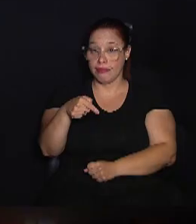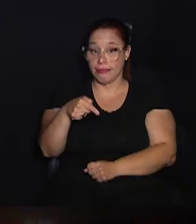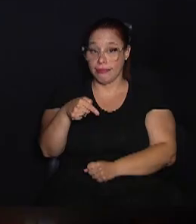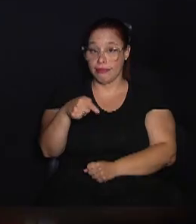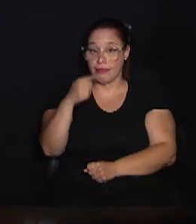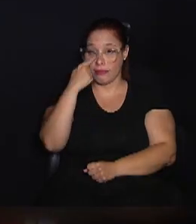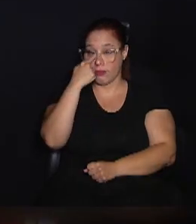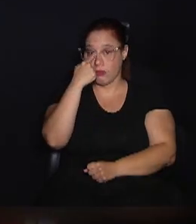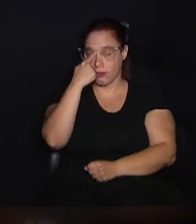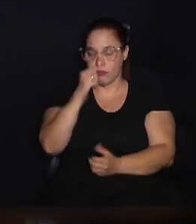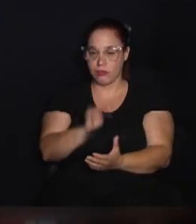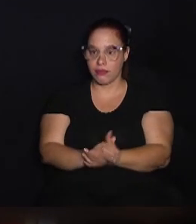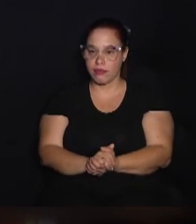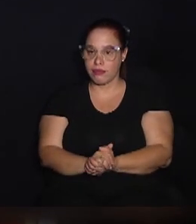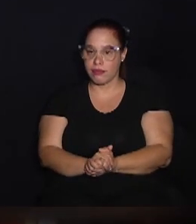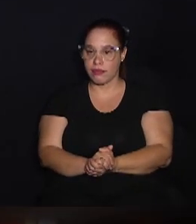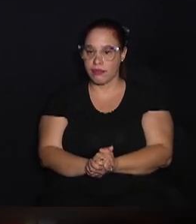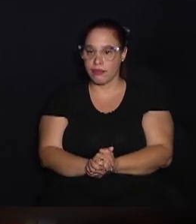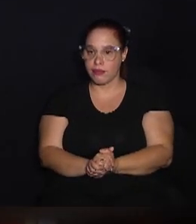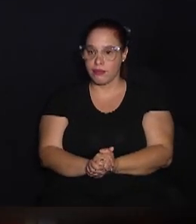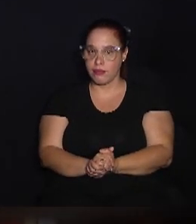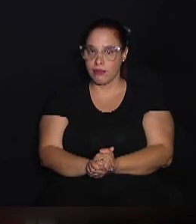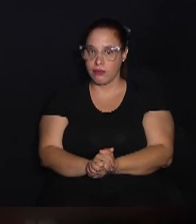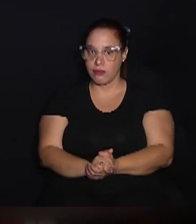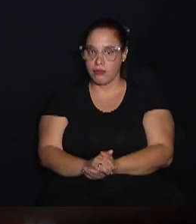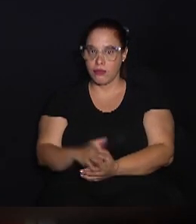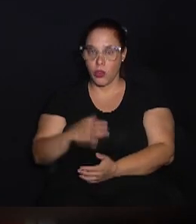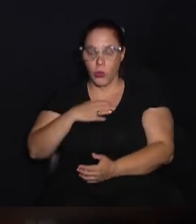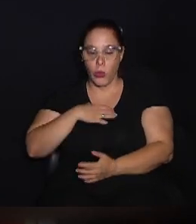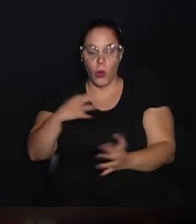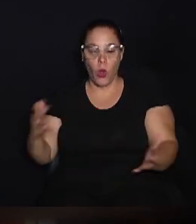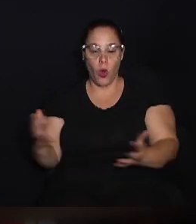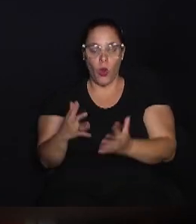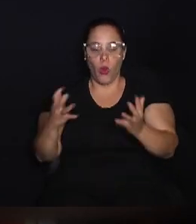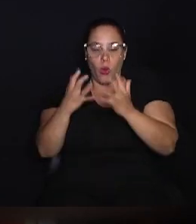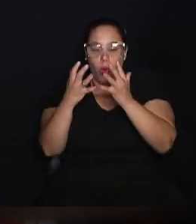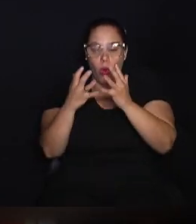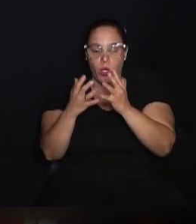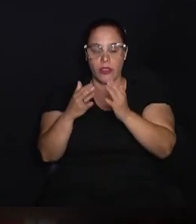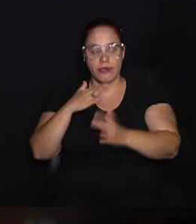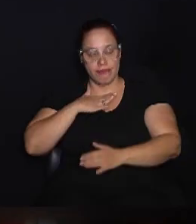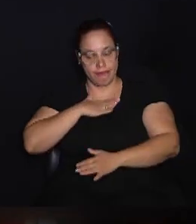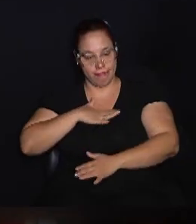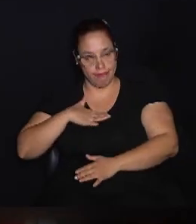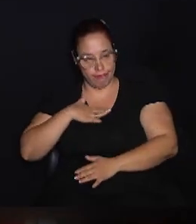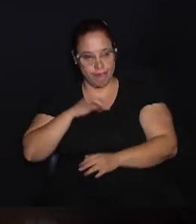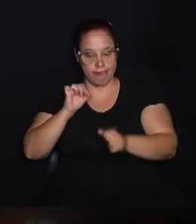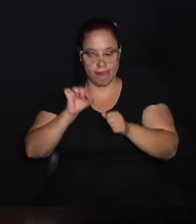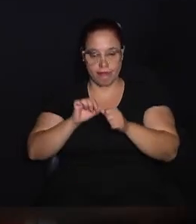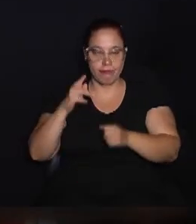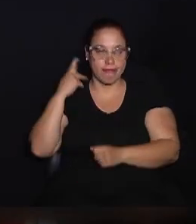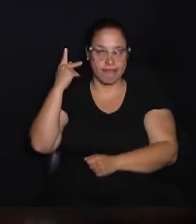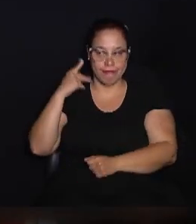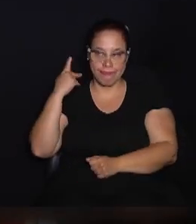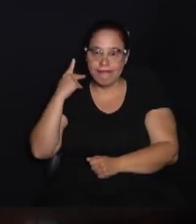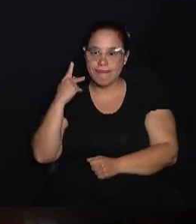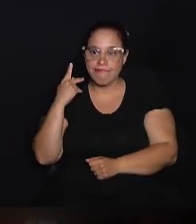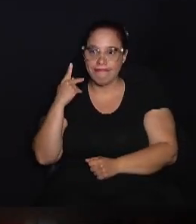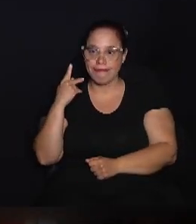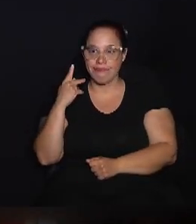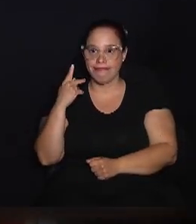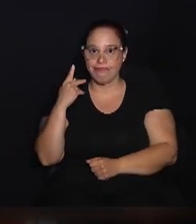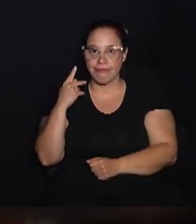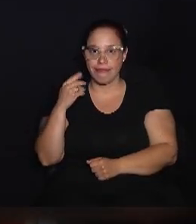algo que me estimulou a gostar, a fazer política,